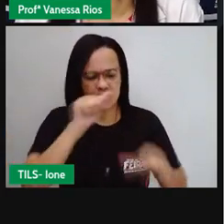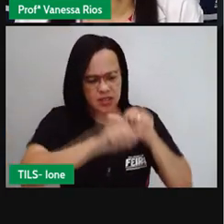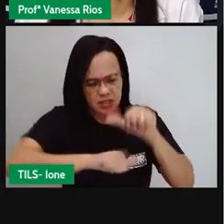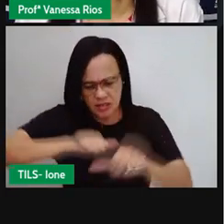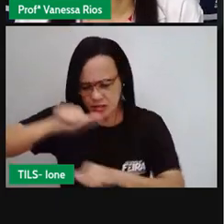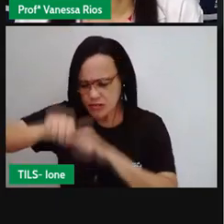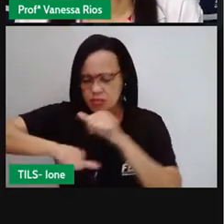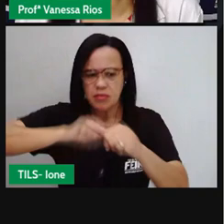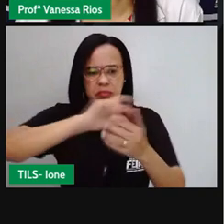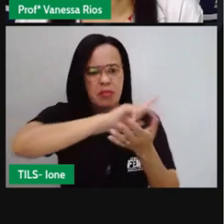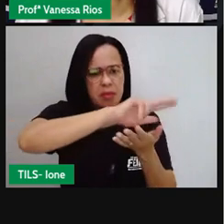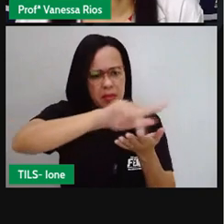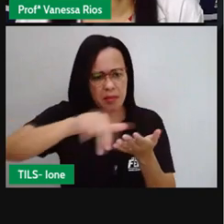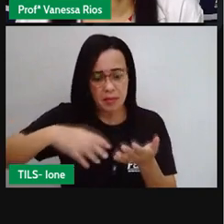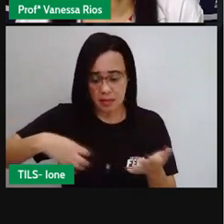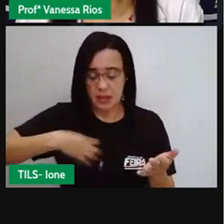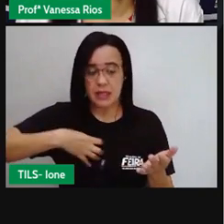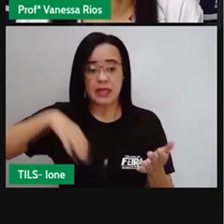cidade?